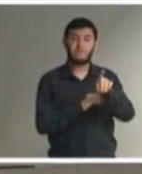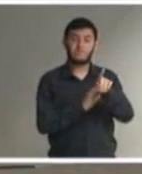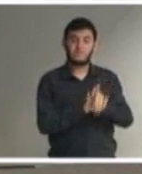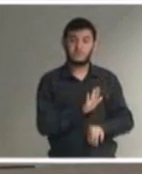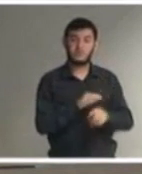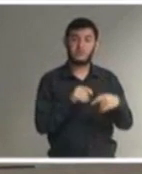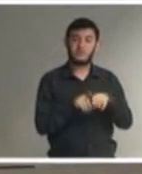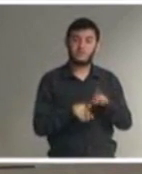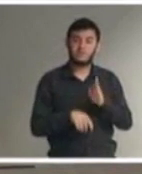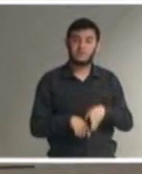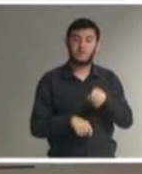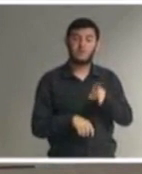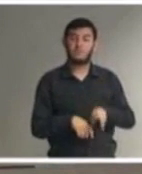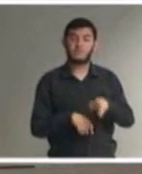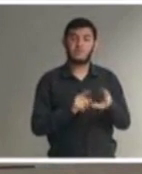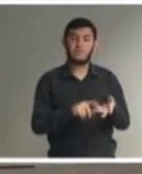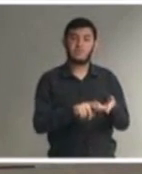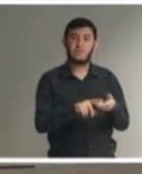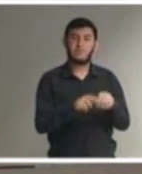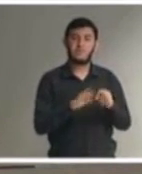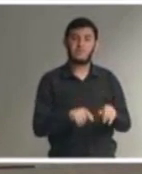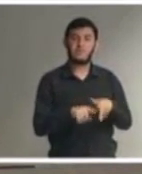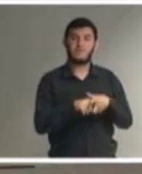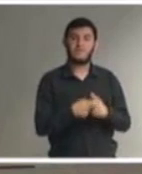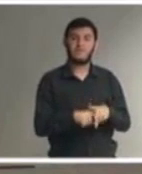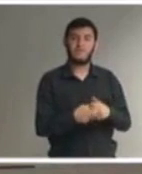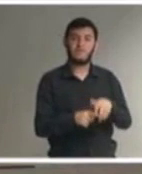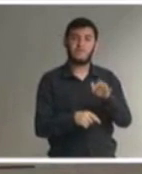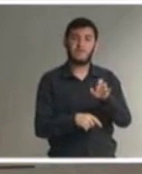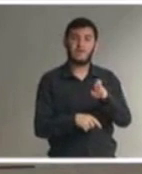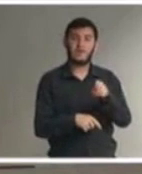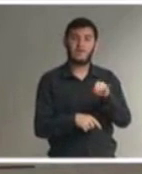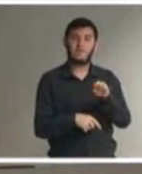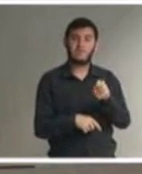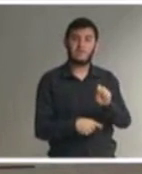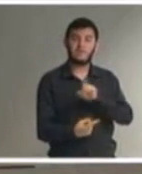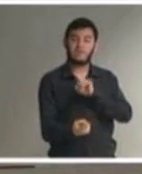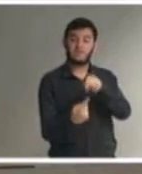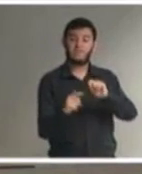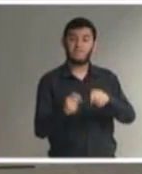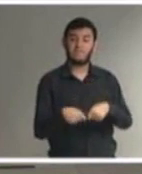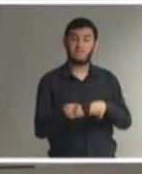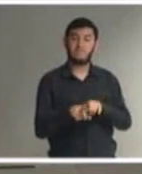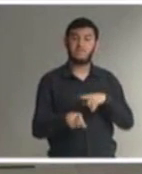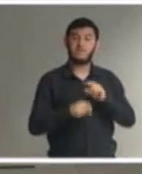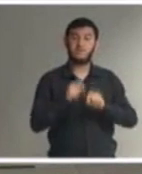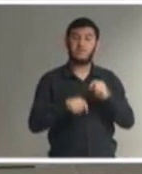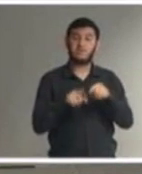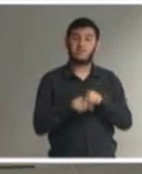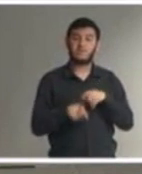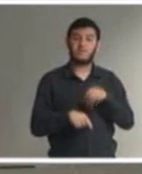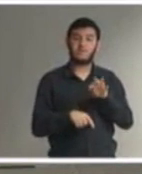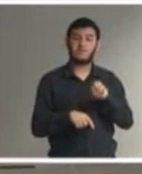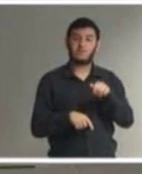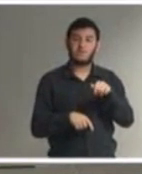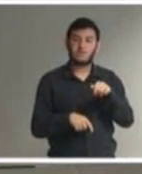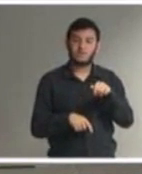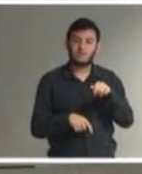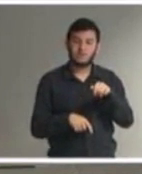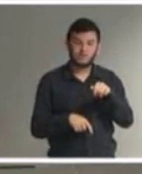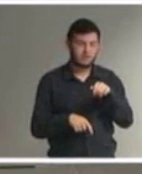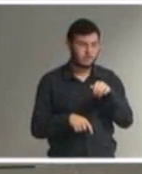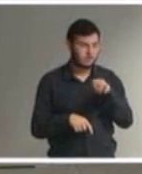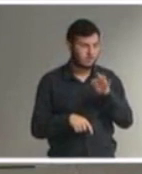utilizar todas aquelas ferramentas que Valdir Macieira falou que é o expediente da recomendação do CTAQ e até